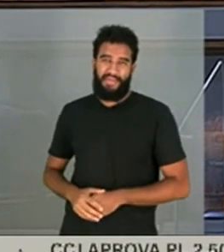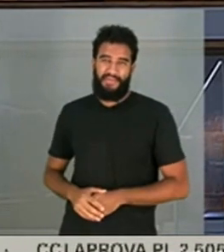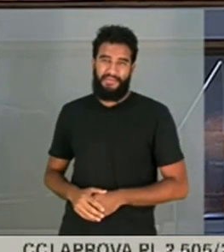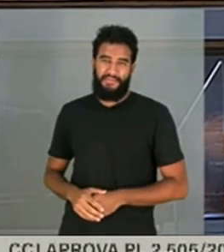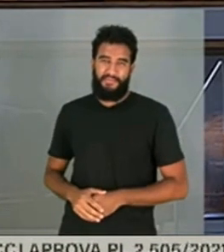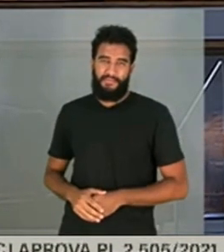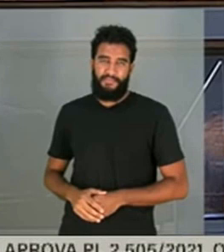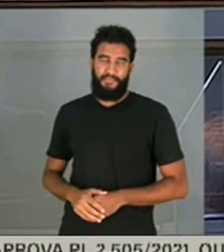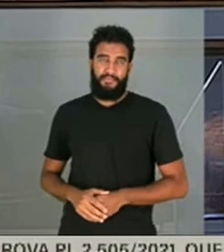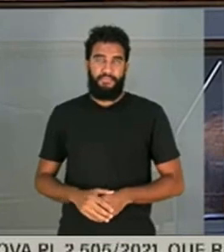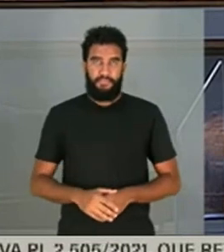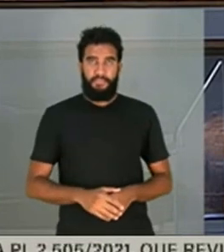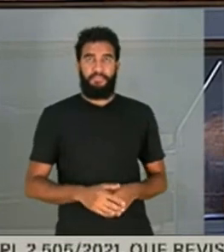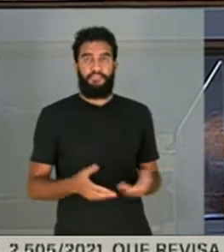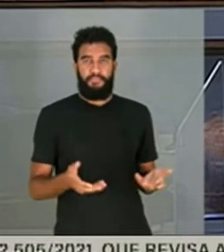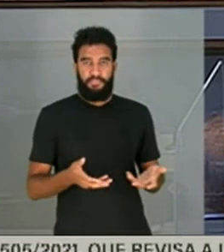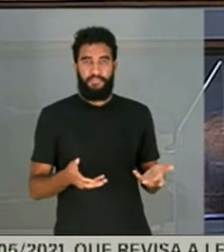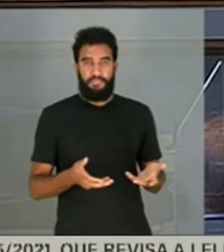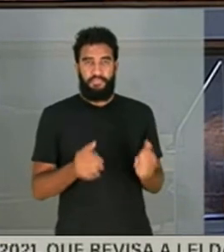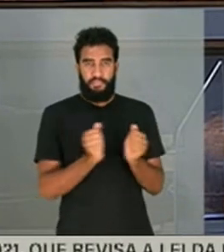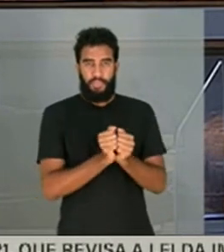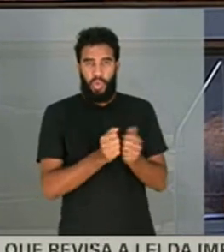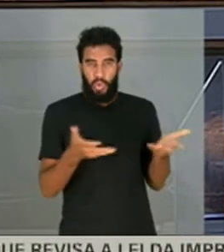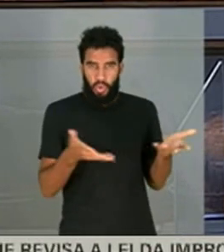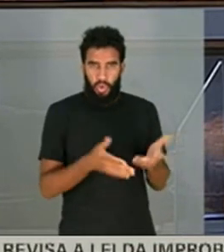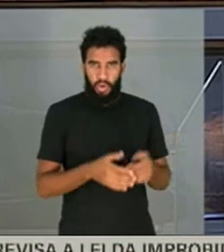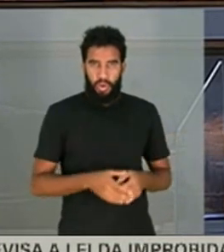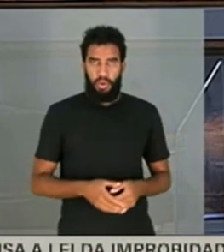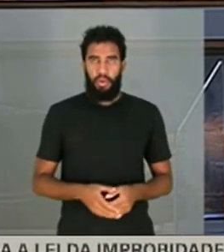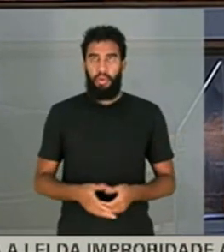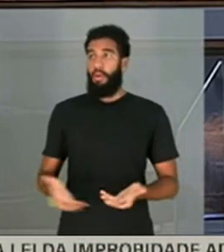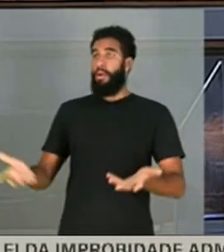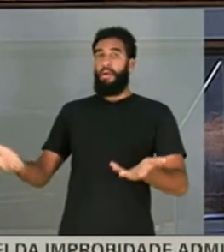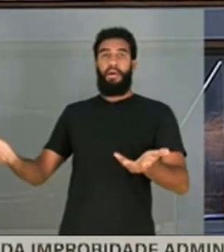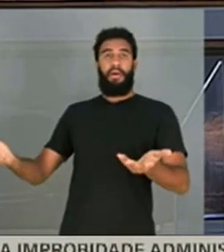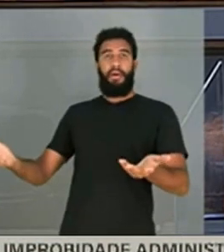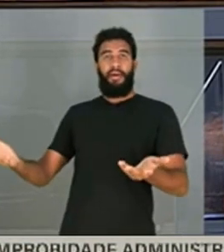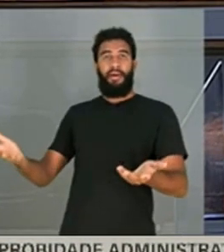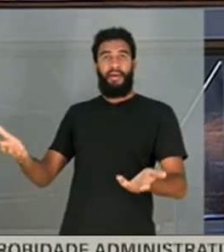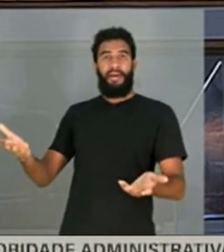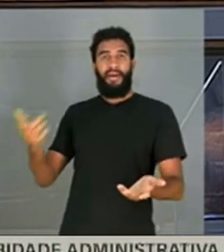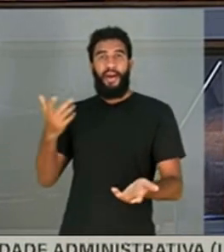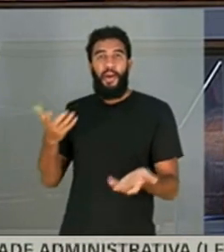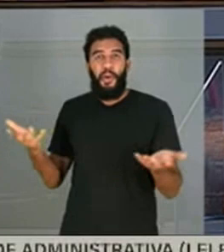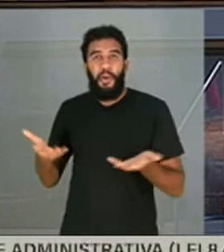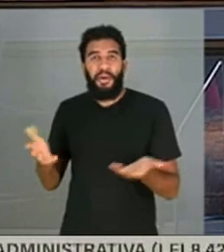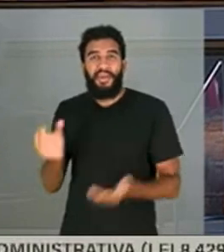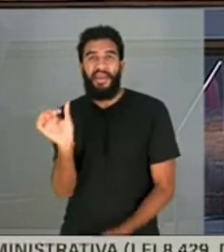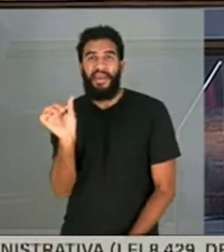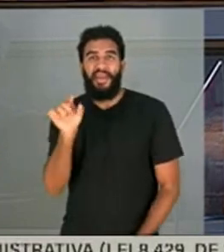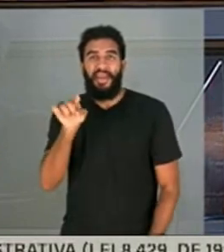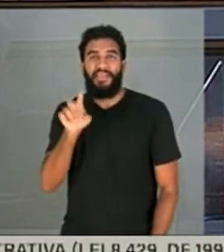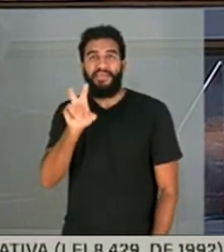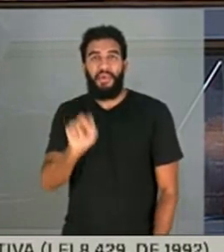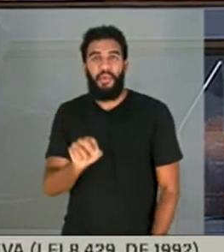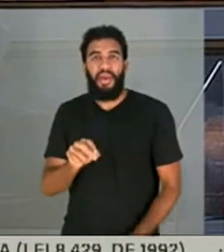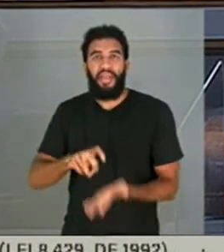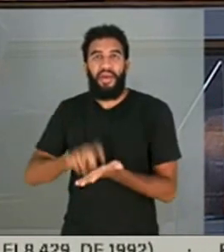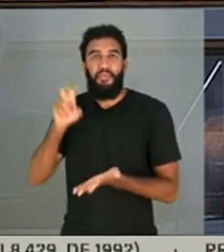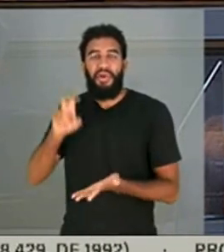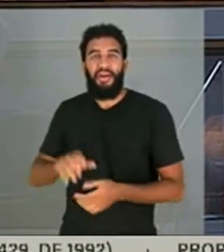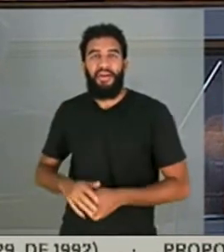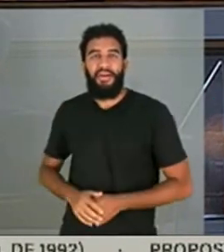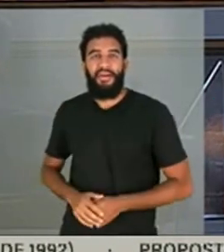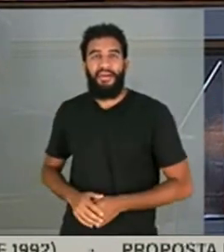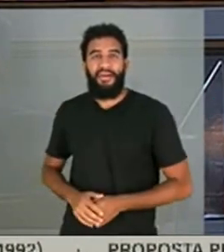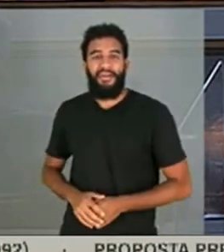da manhã? Estive com ele hoje. Com o Ricardo Barros? Sim. Mas, 6h30 da manhã? Não não só com ele, não